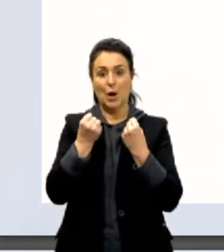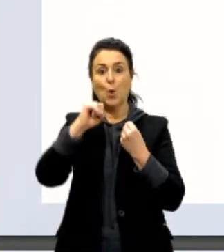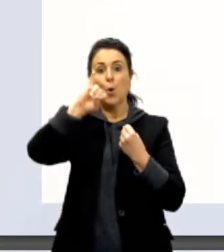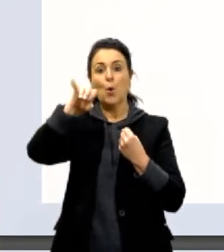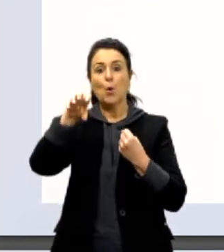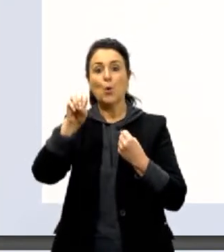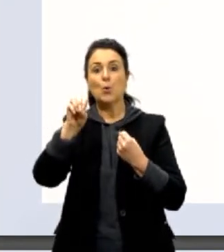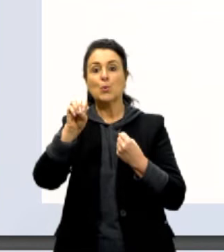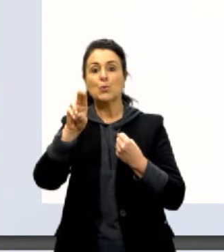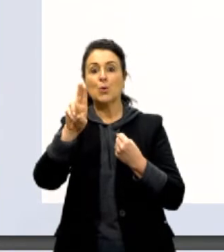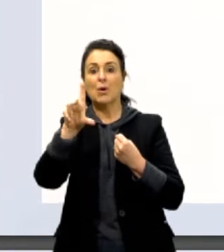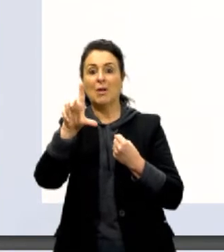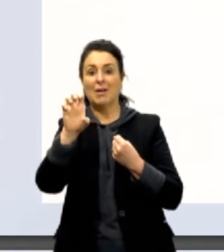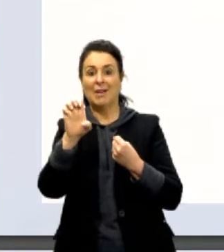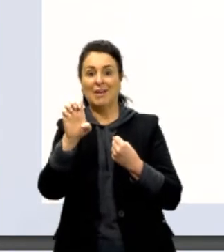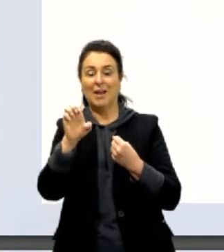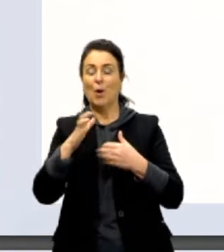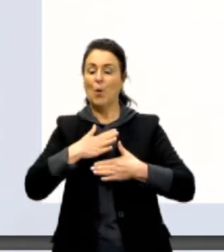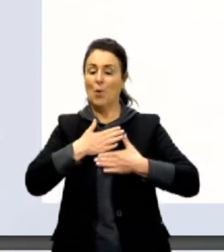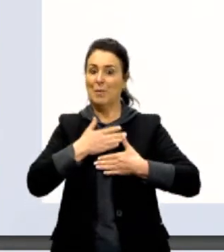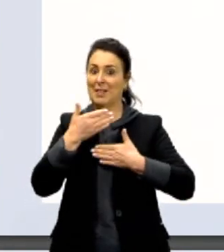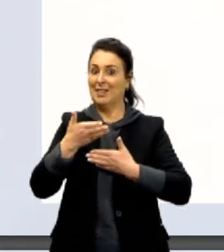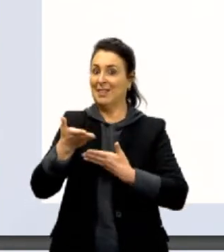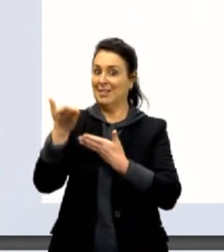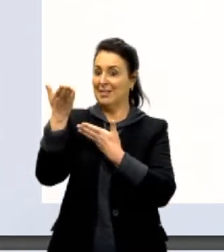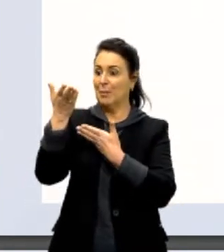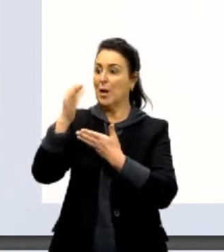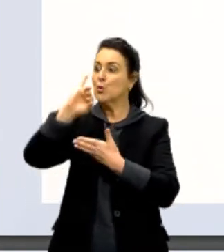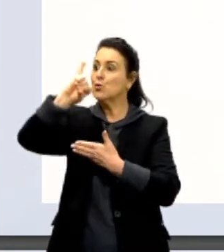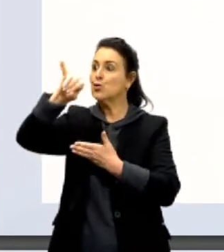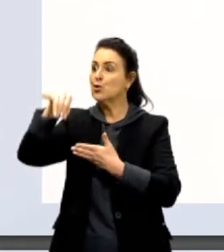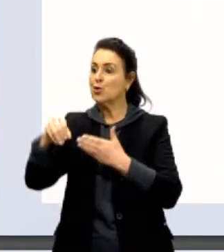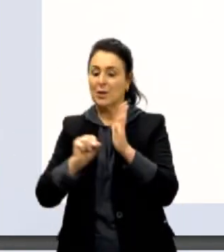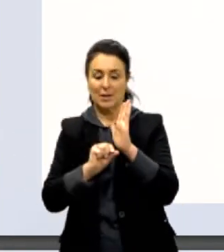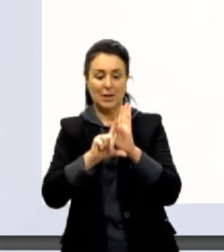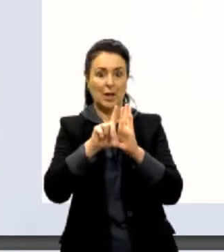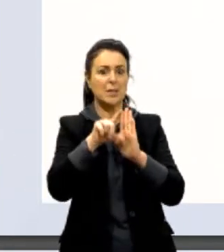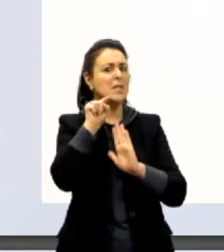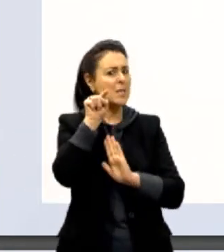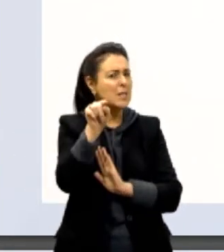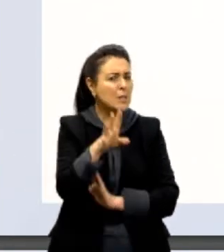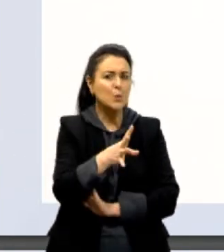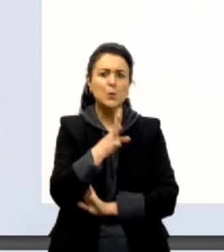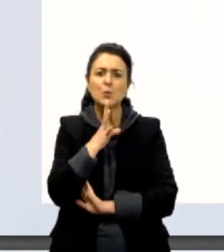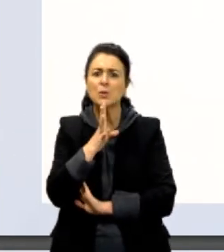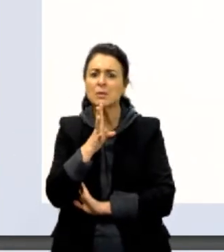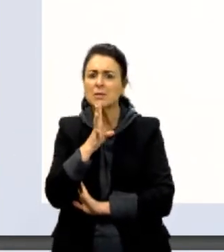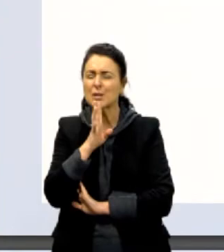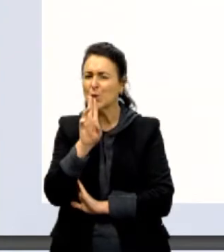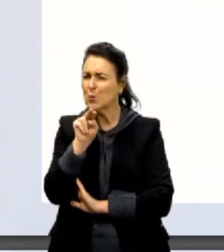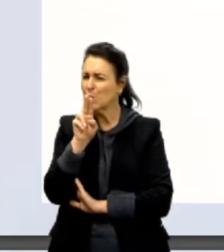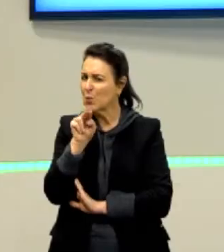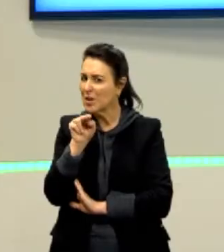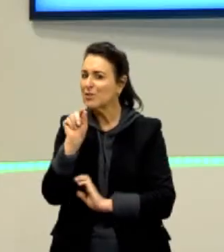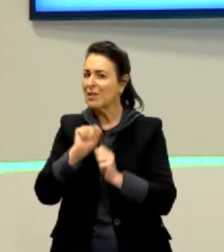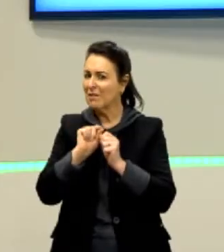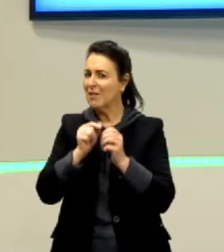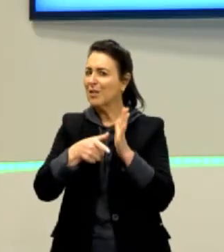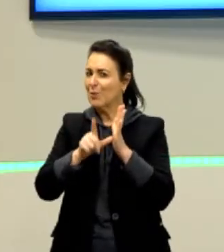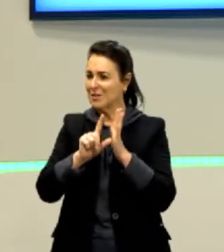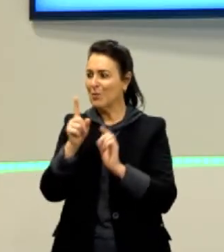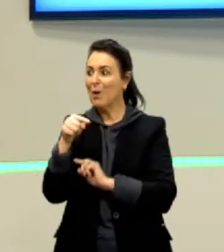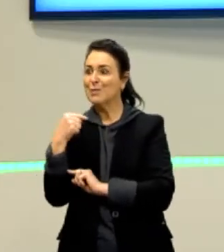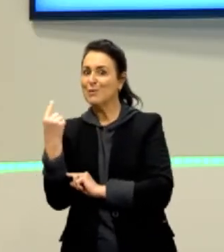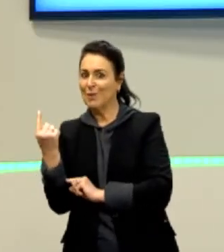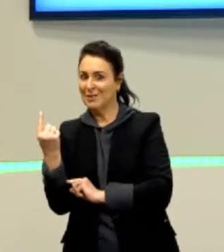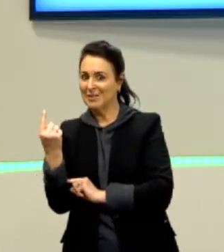Homenagem ao joule também. J maiúsculo. E essas tu conhece. Tu nunca tinha trabalhado com essas aqui, com as